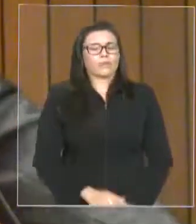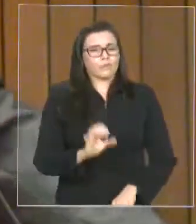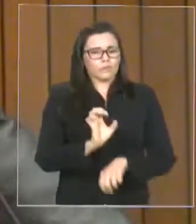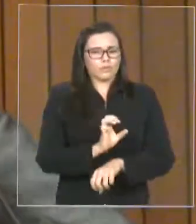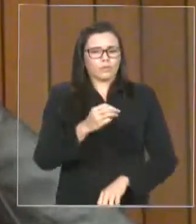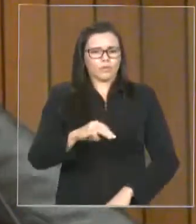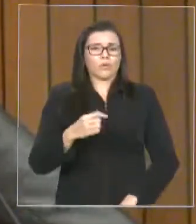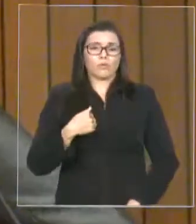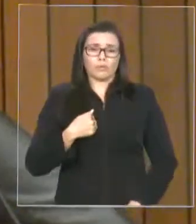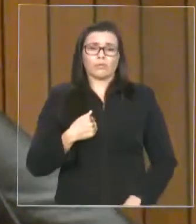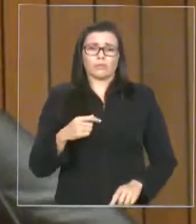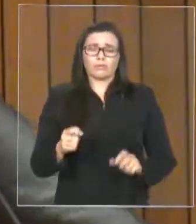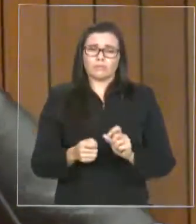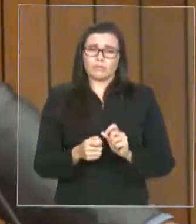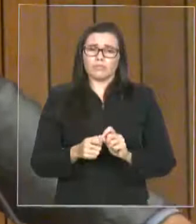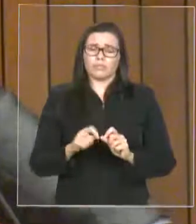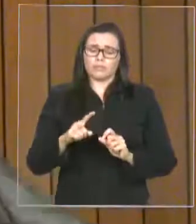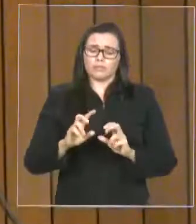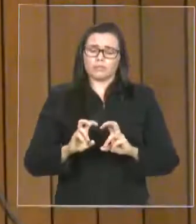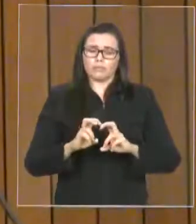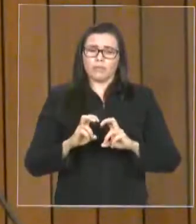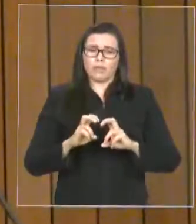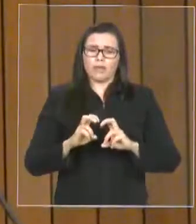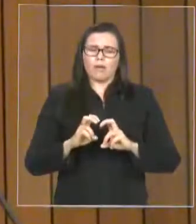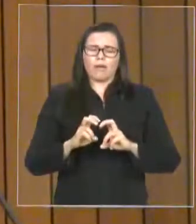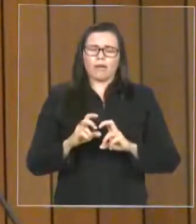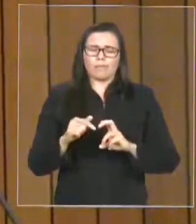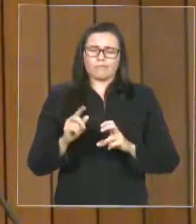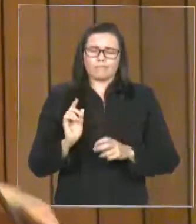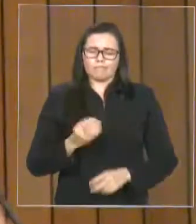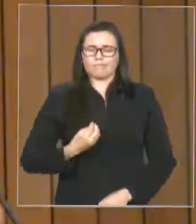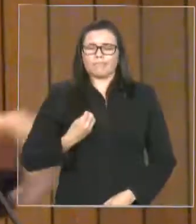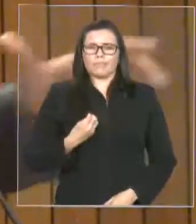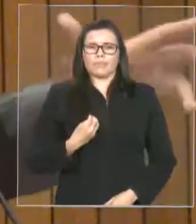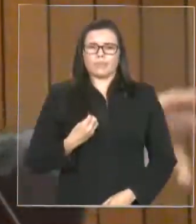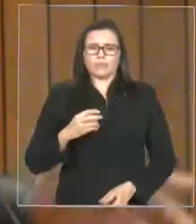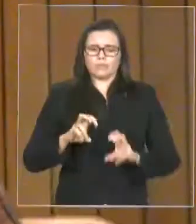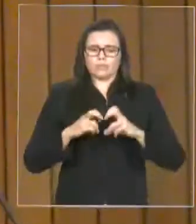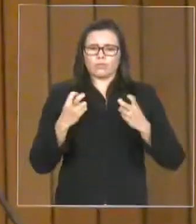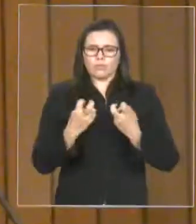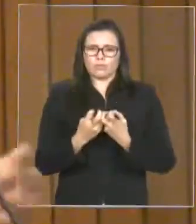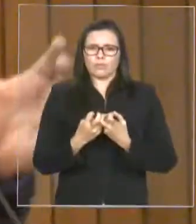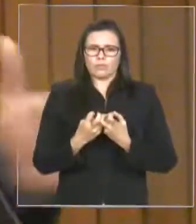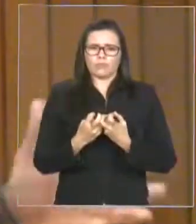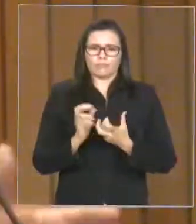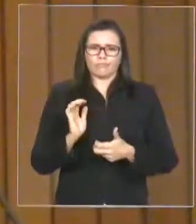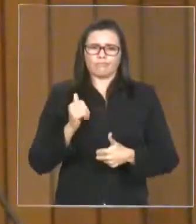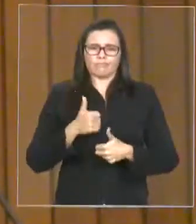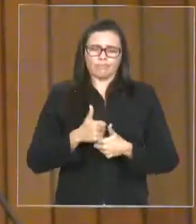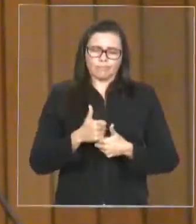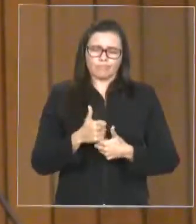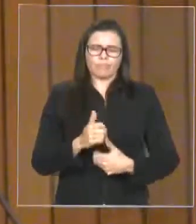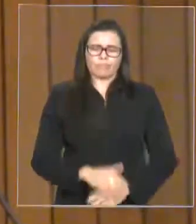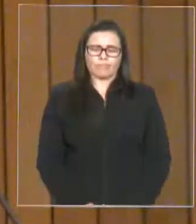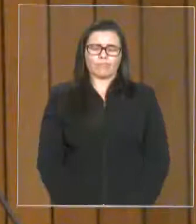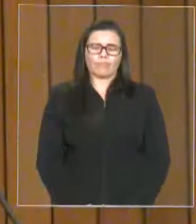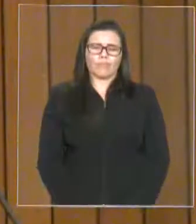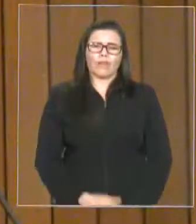poder legislativo, para acompanhar todos os desfechos que aconteciam no sistema prisional.